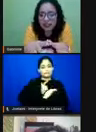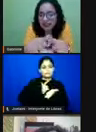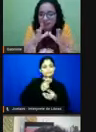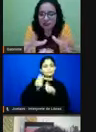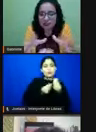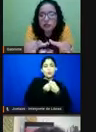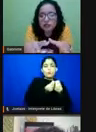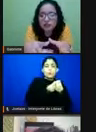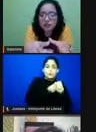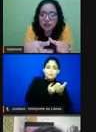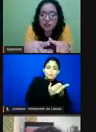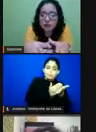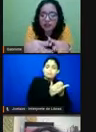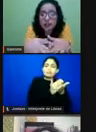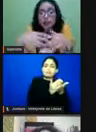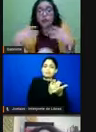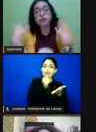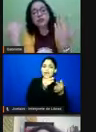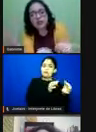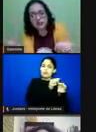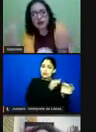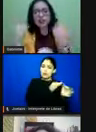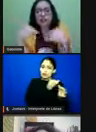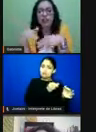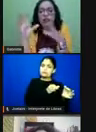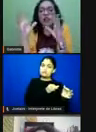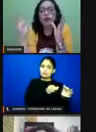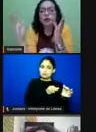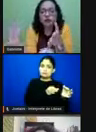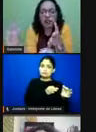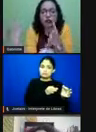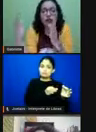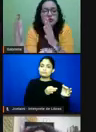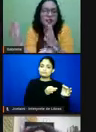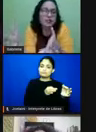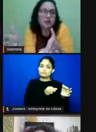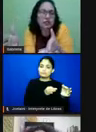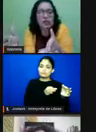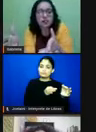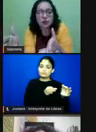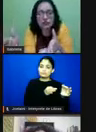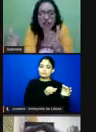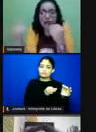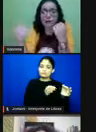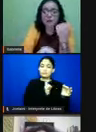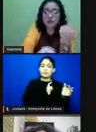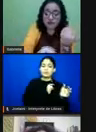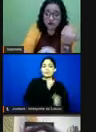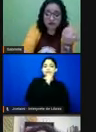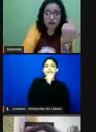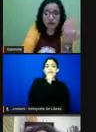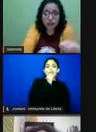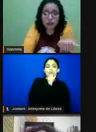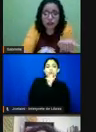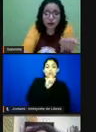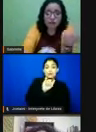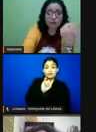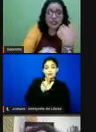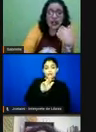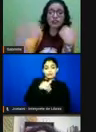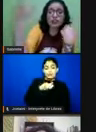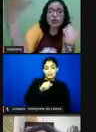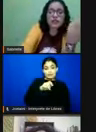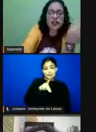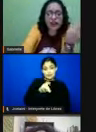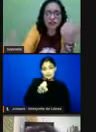dele, dessas organizações, né? Quando possível, a gente tem os fundadores, no caso da irmandade do Rosário e do União